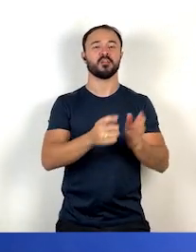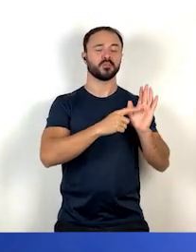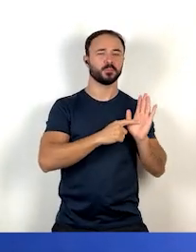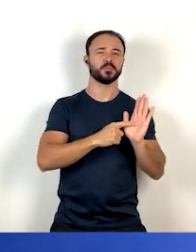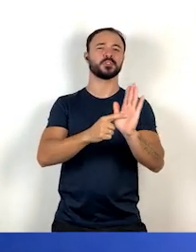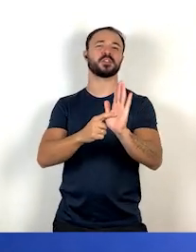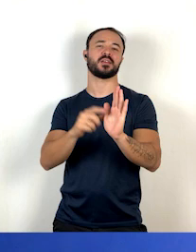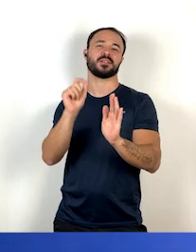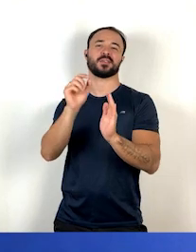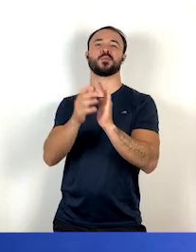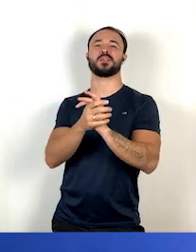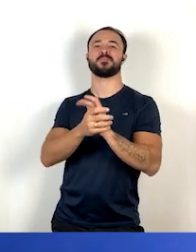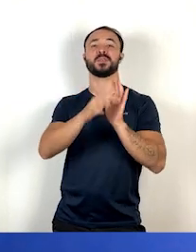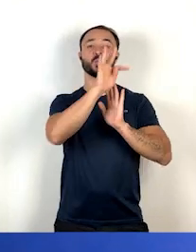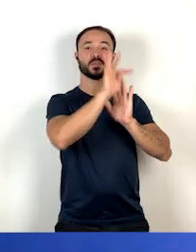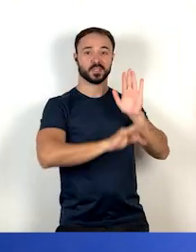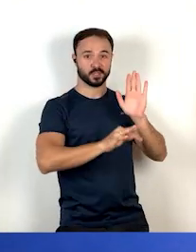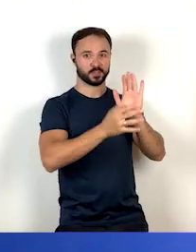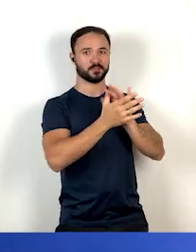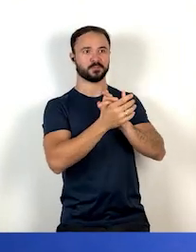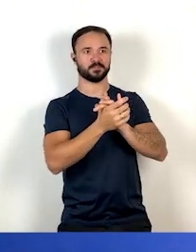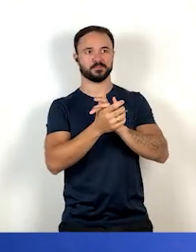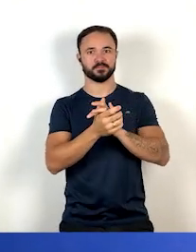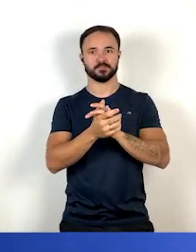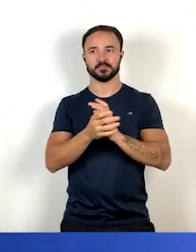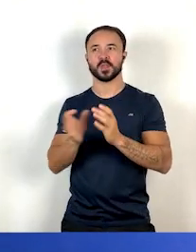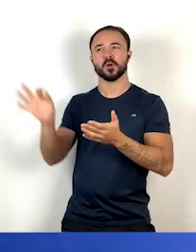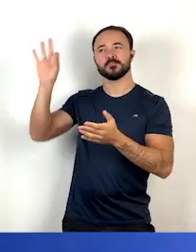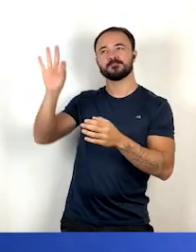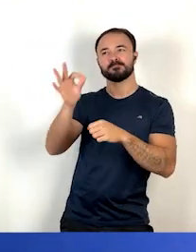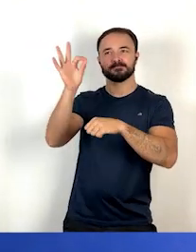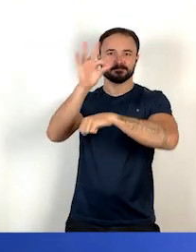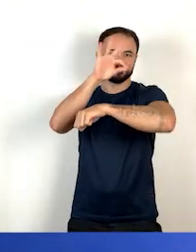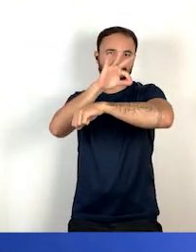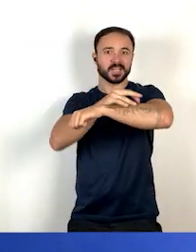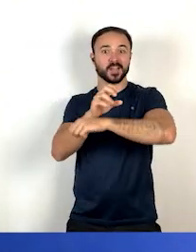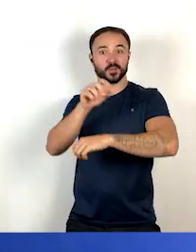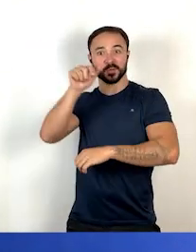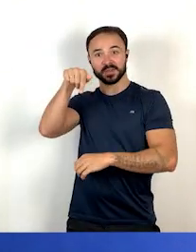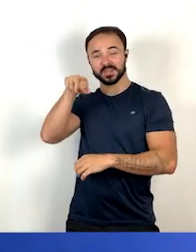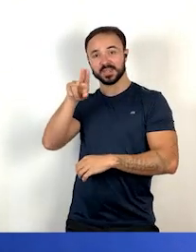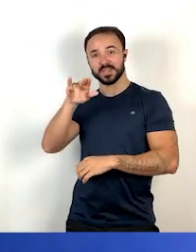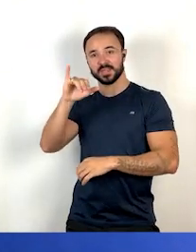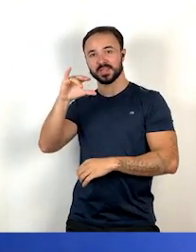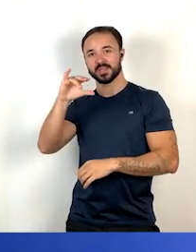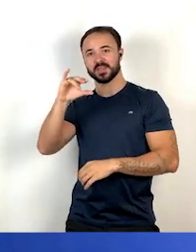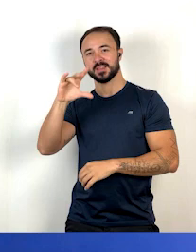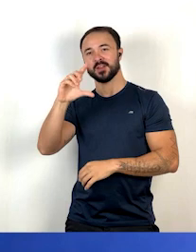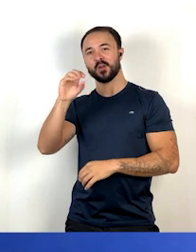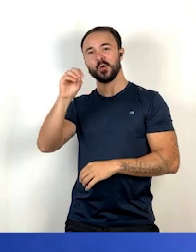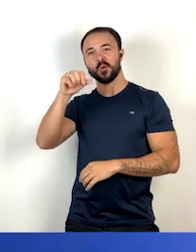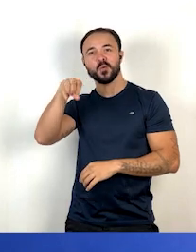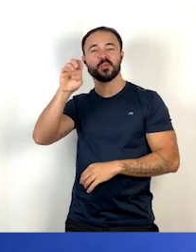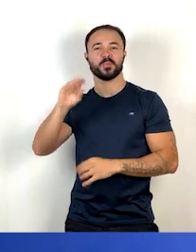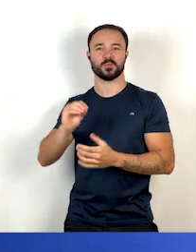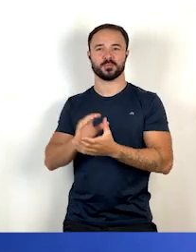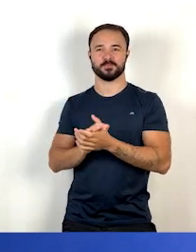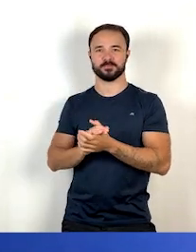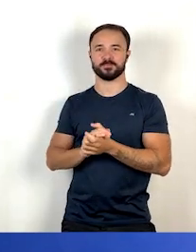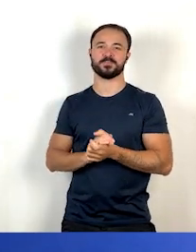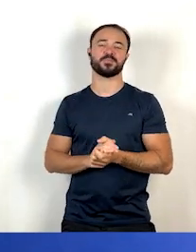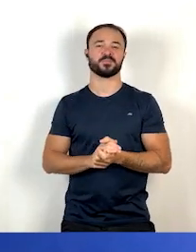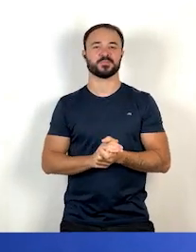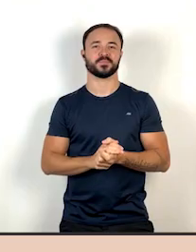Quero apresentar para vocês o texto O Maribondo do Quilombo, uma história da autora Heloísa